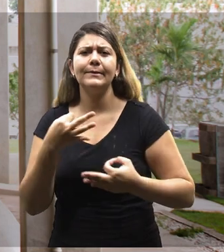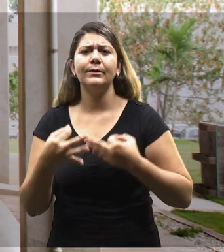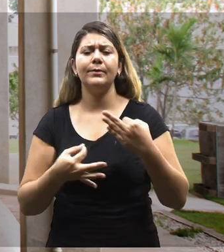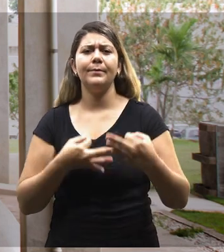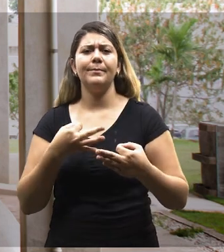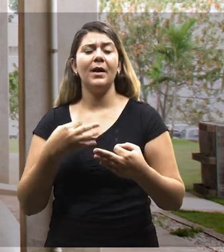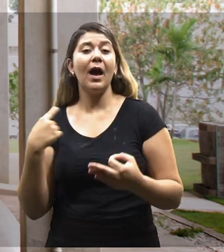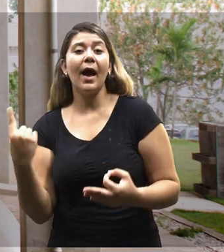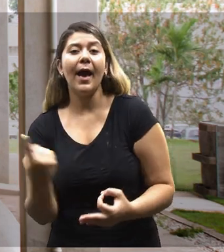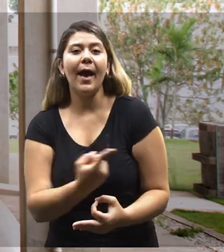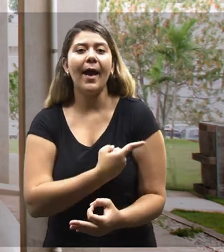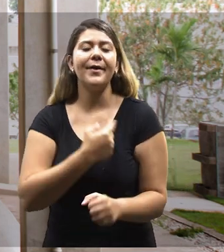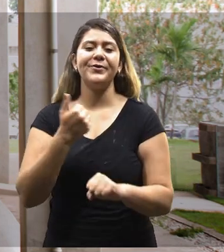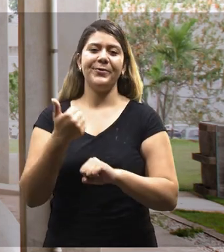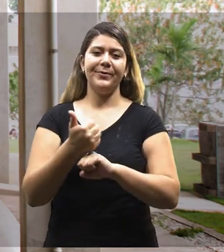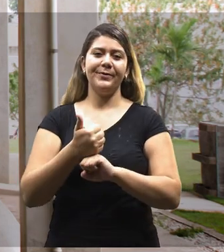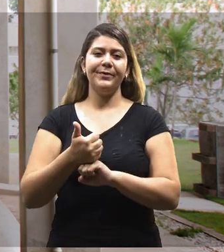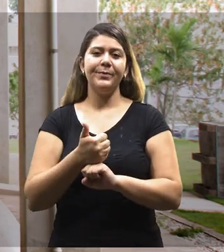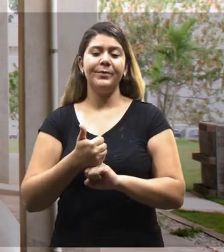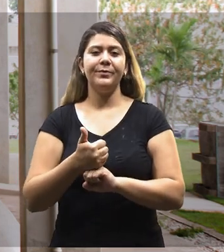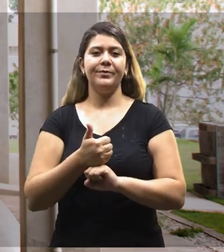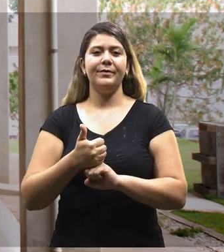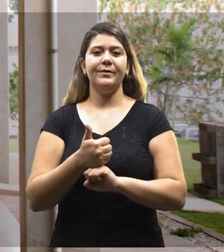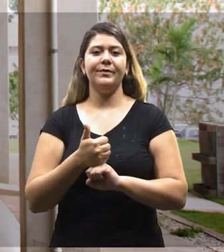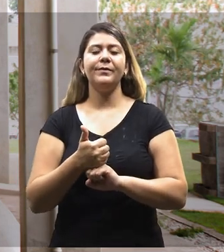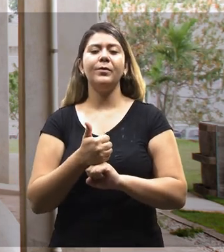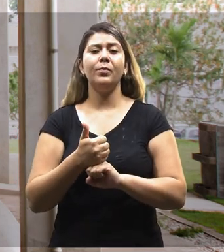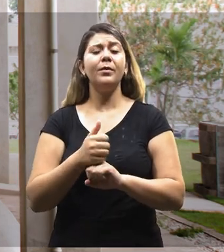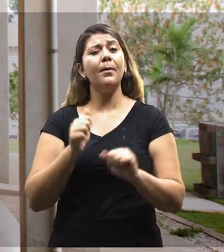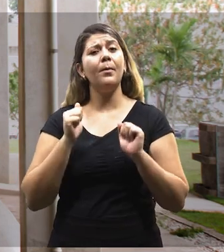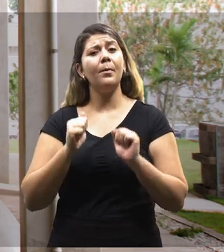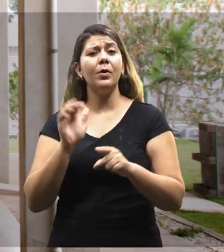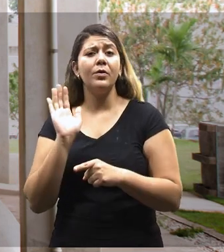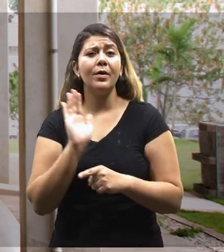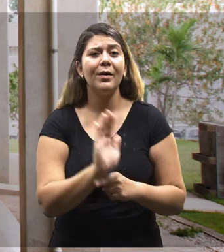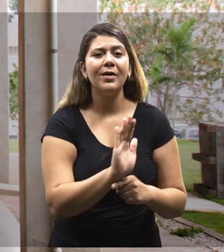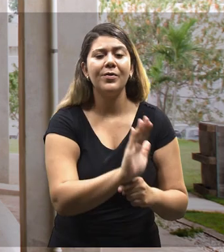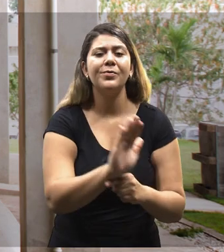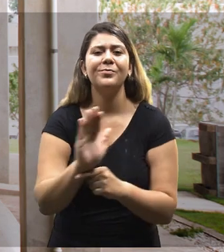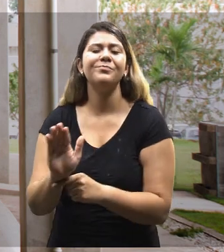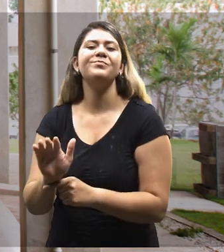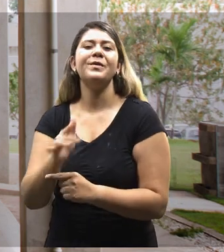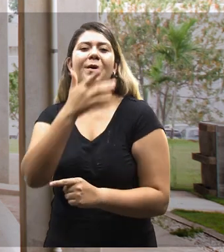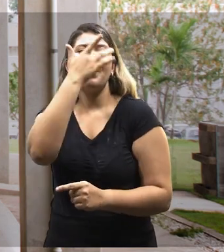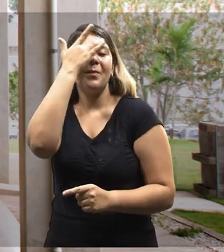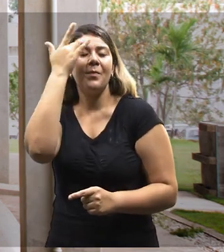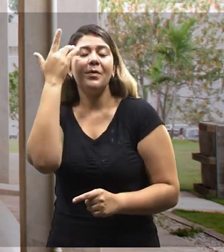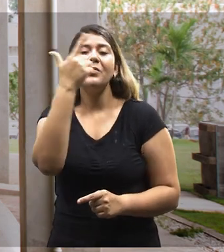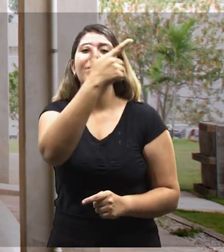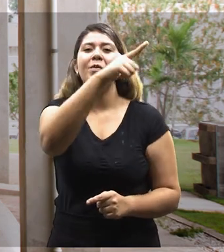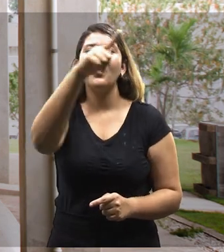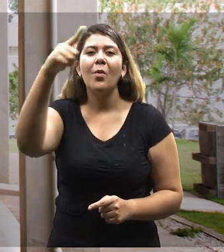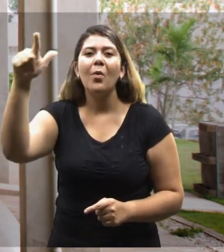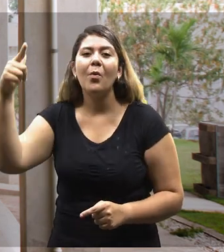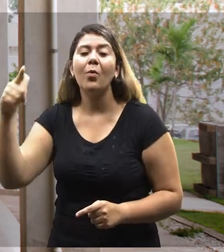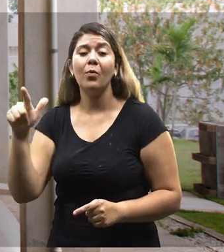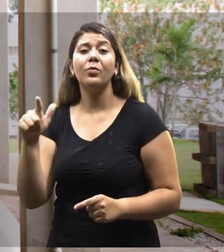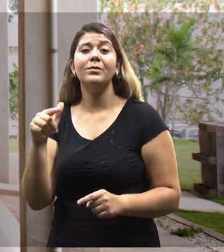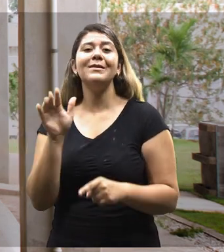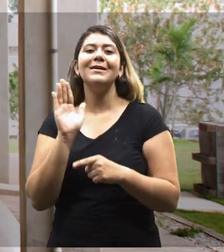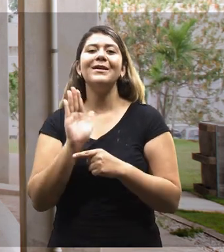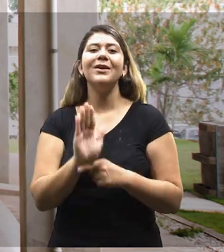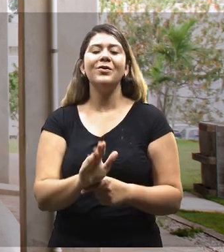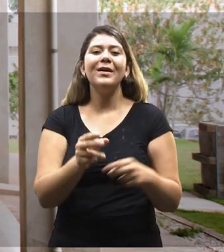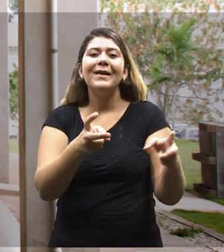a nossa profissão e o quanto a gente pode ajudar outras pessoas e